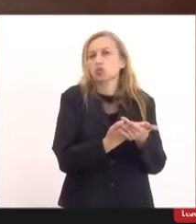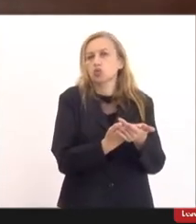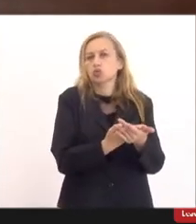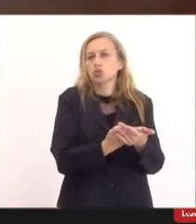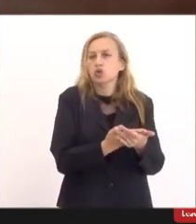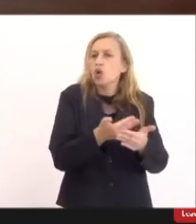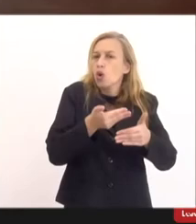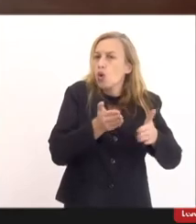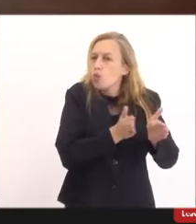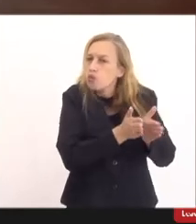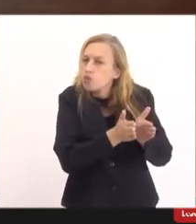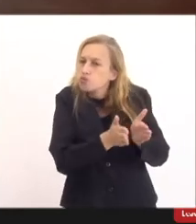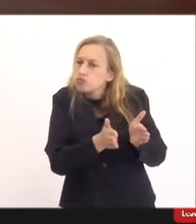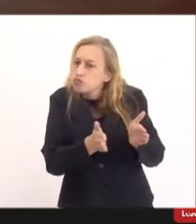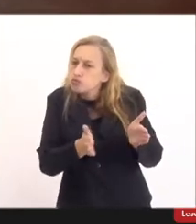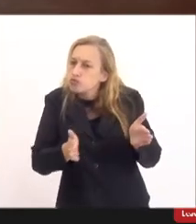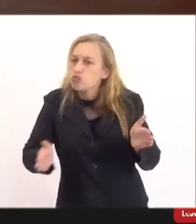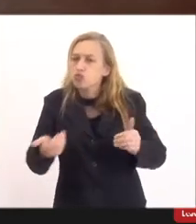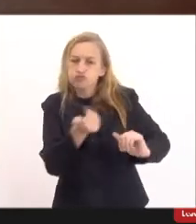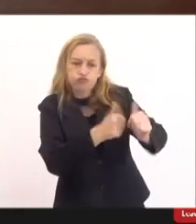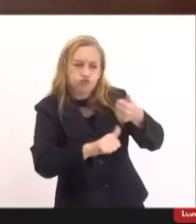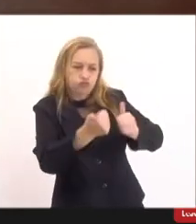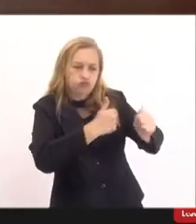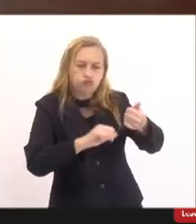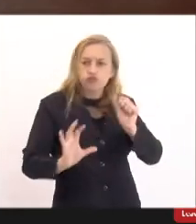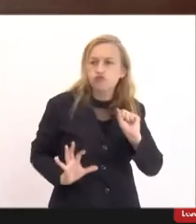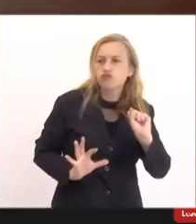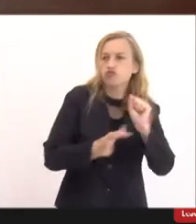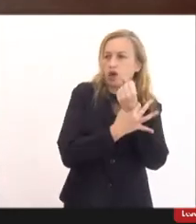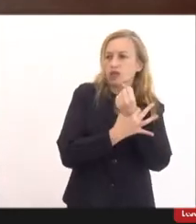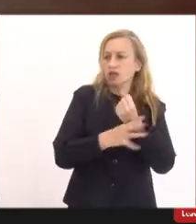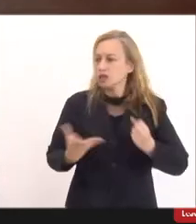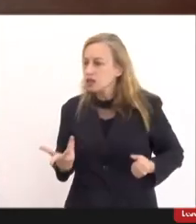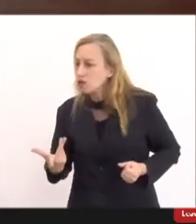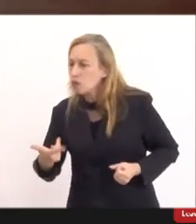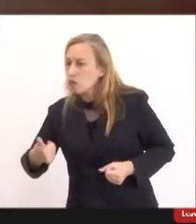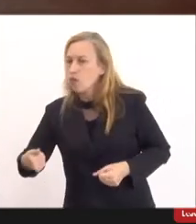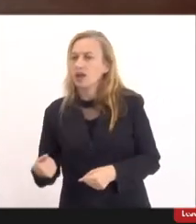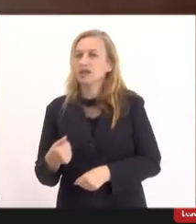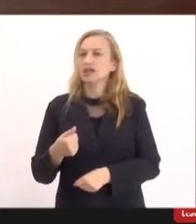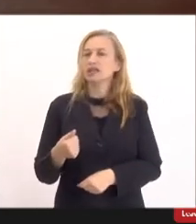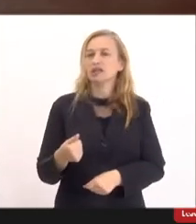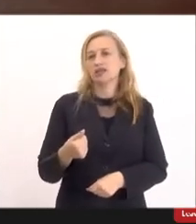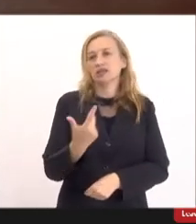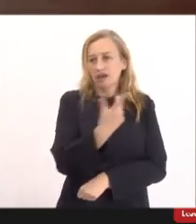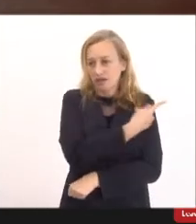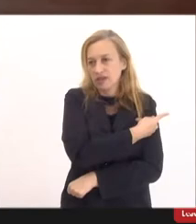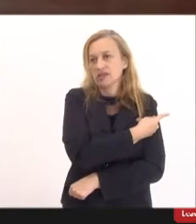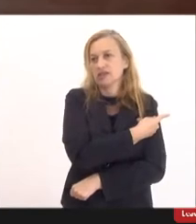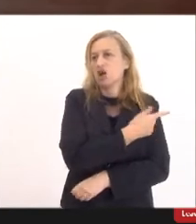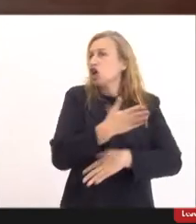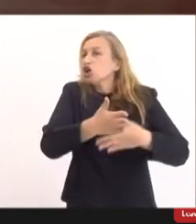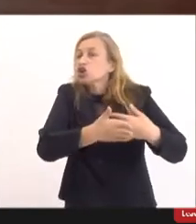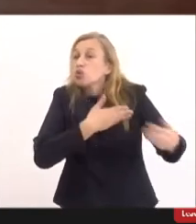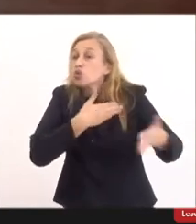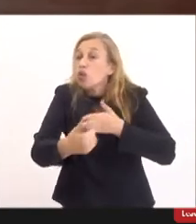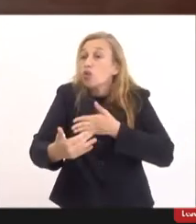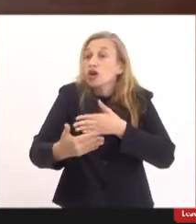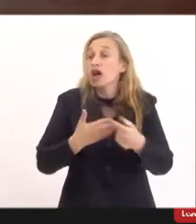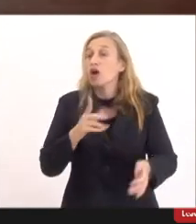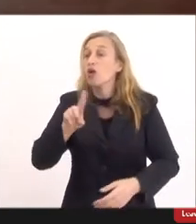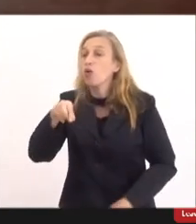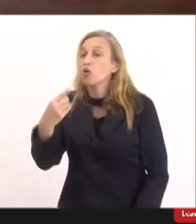processo de avaliação da segurança eficácia e efetividade de qualquer produto